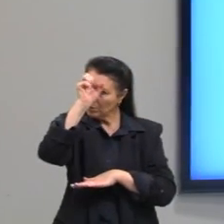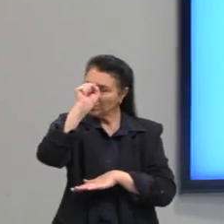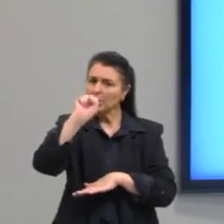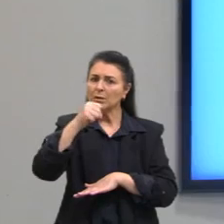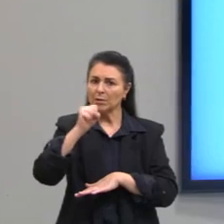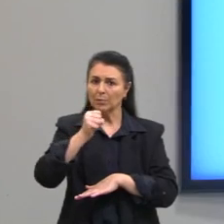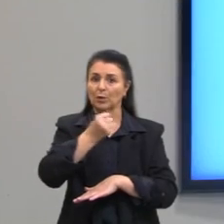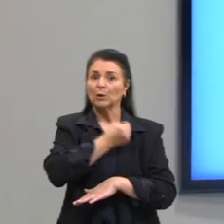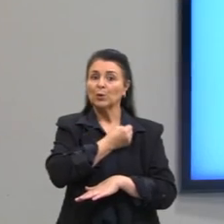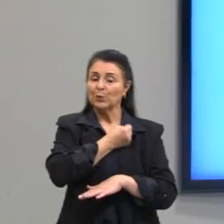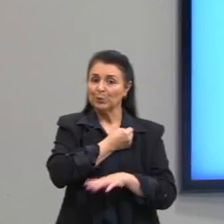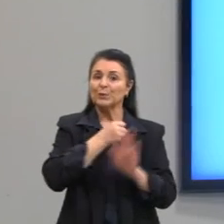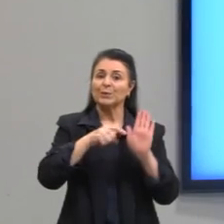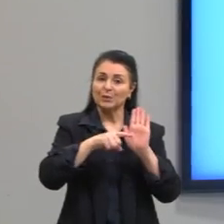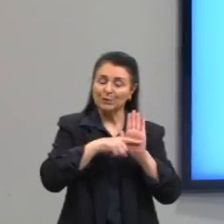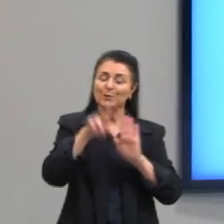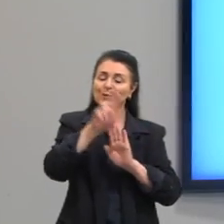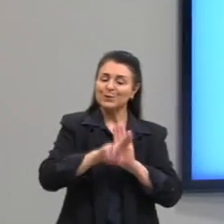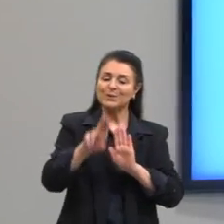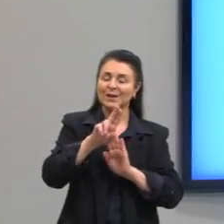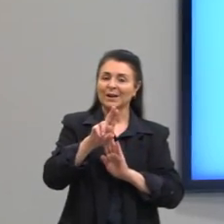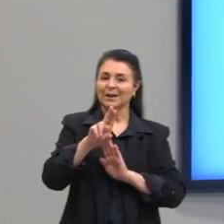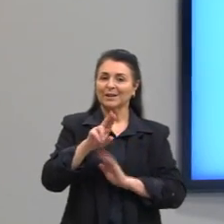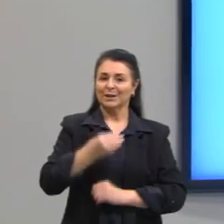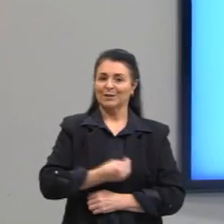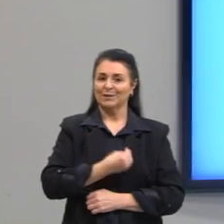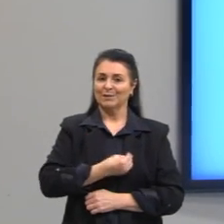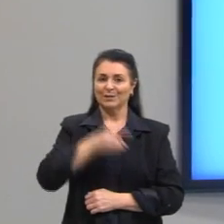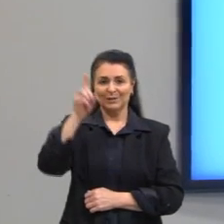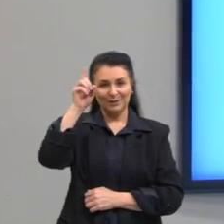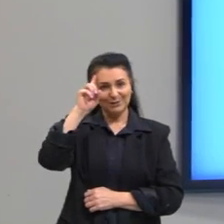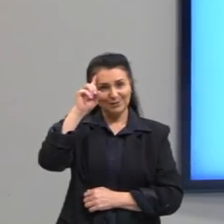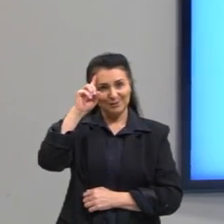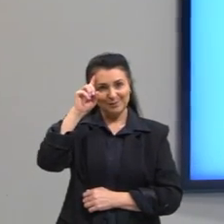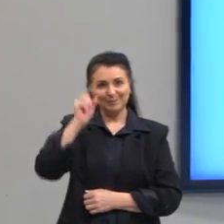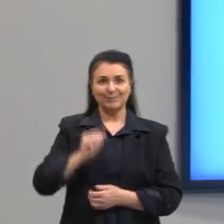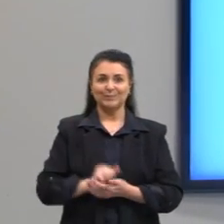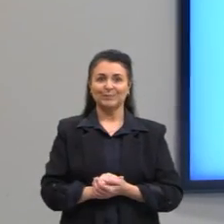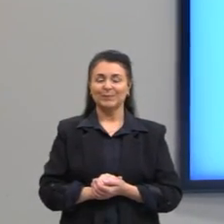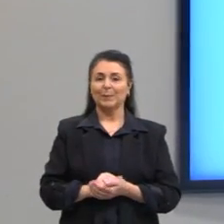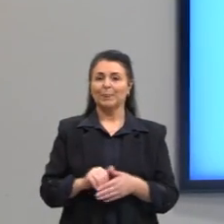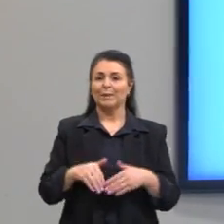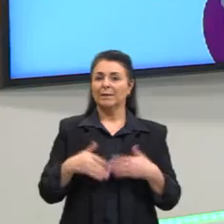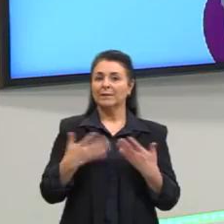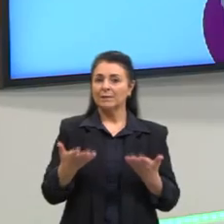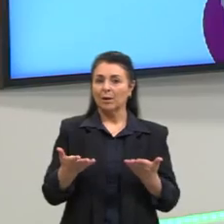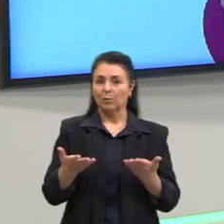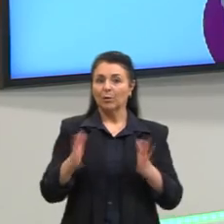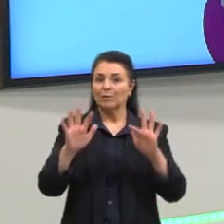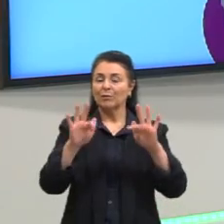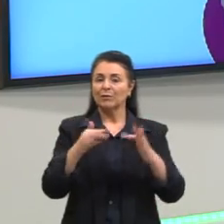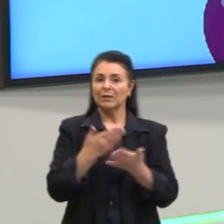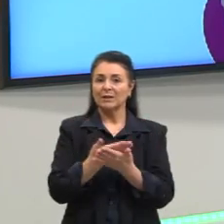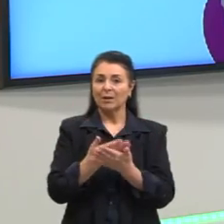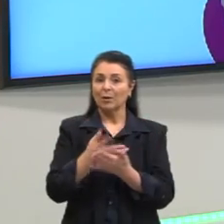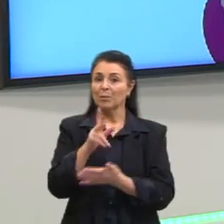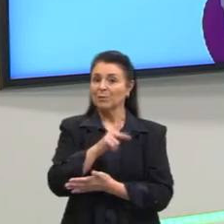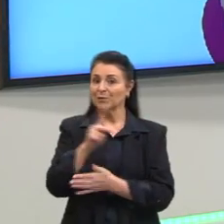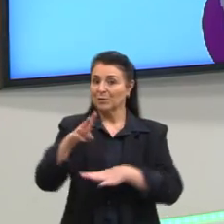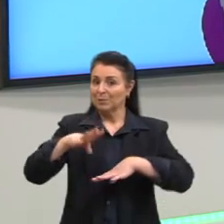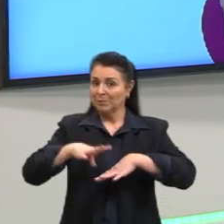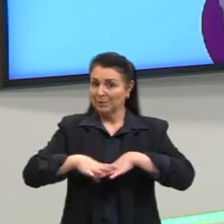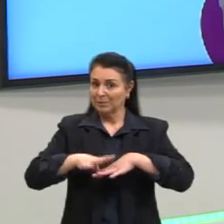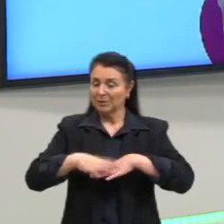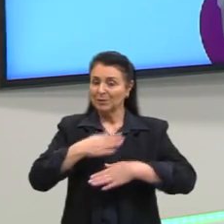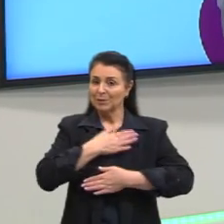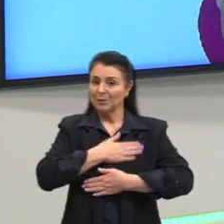os números negativos e aplicar isso no nosso dia a dia. Então, concluindo a aula de hoje, eu sou o professor Hidalgo, foi